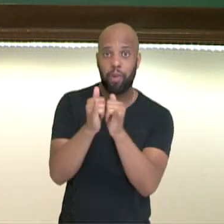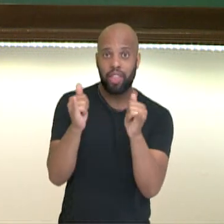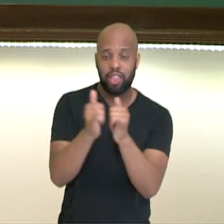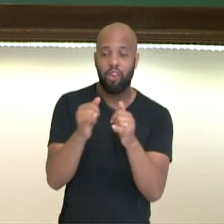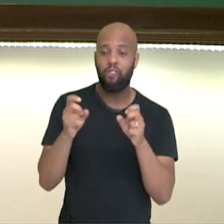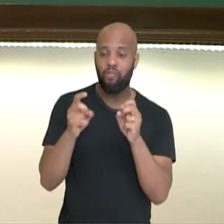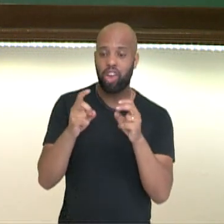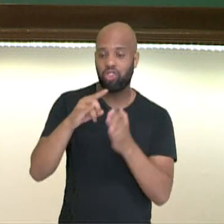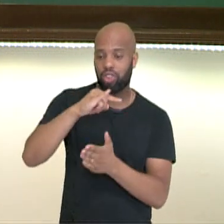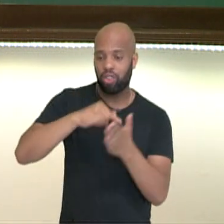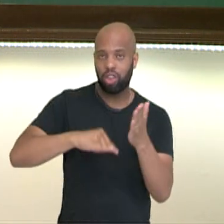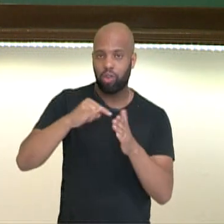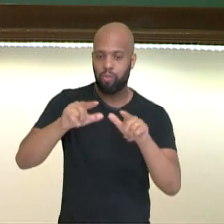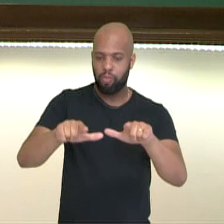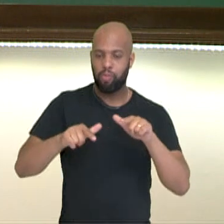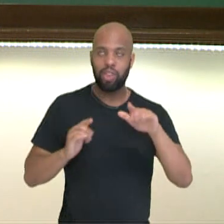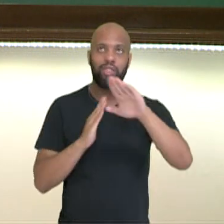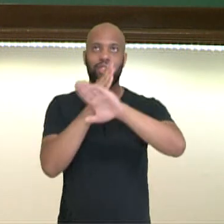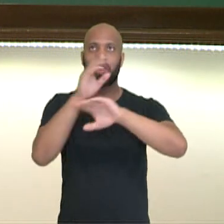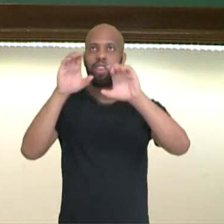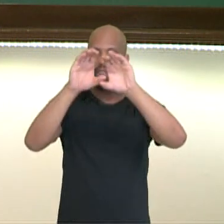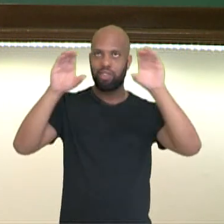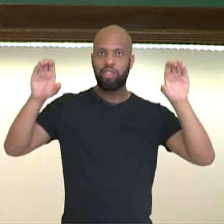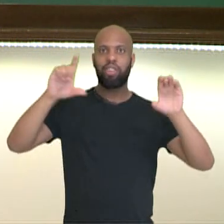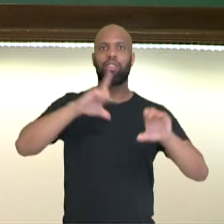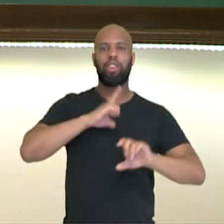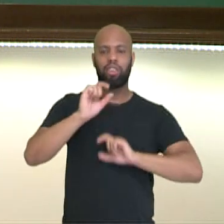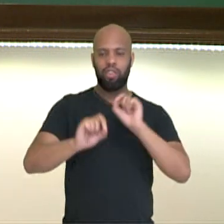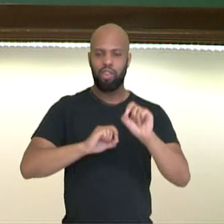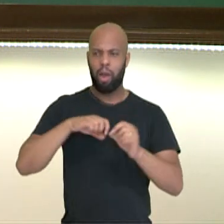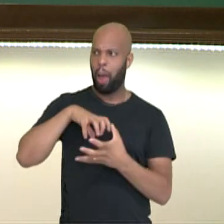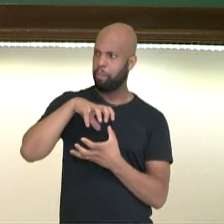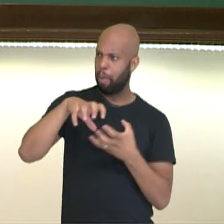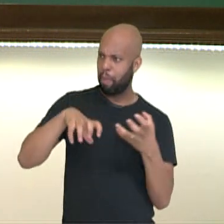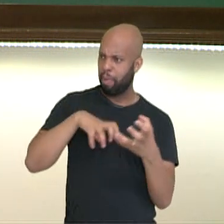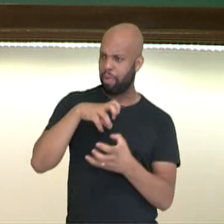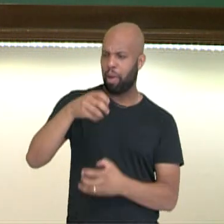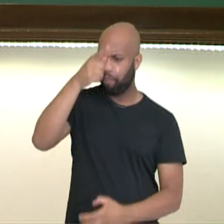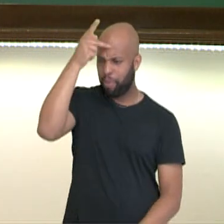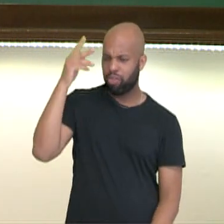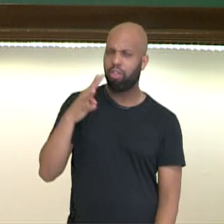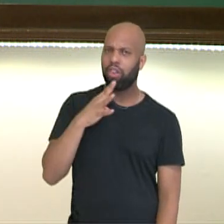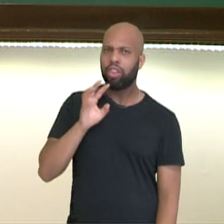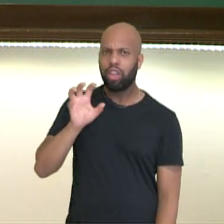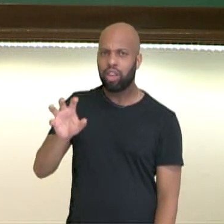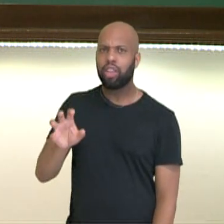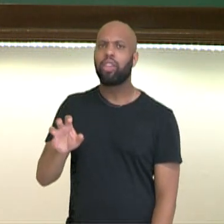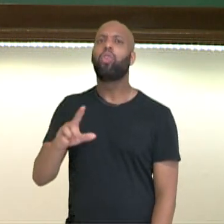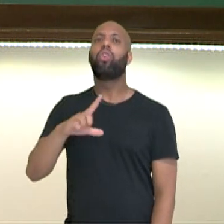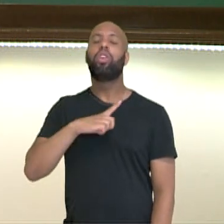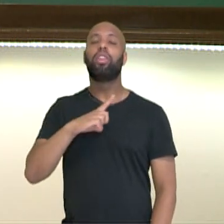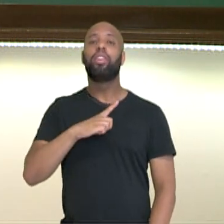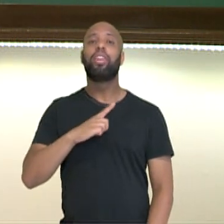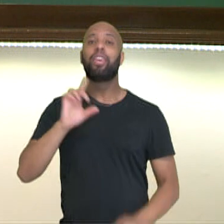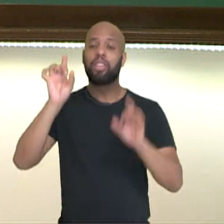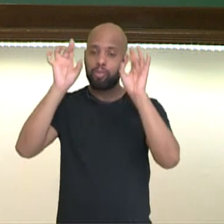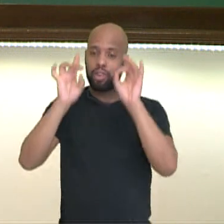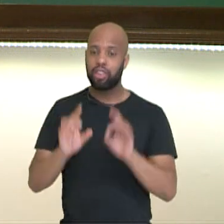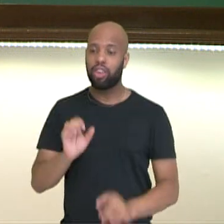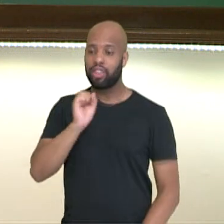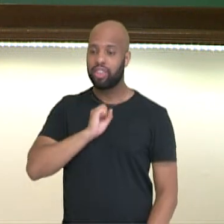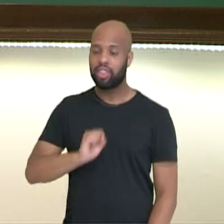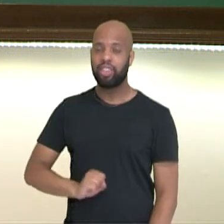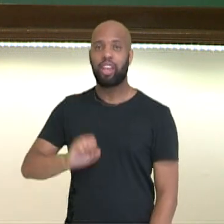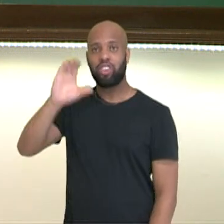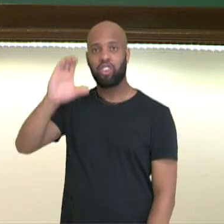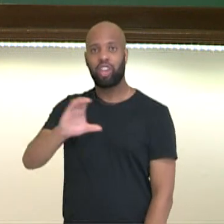eram falsificações. E isso gerou muita revolta por parte de quem conhecia isso, exclusivo em exclusivo um sacerdote